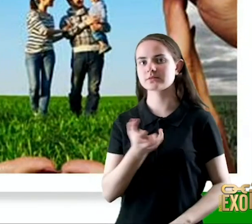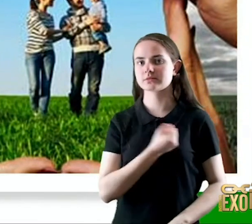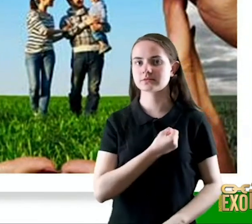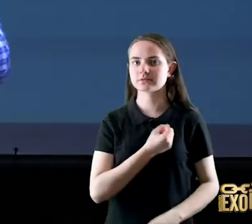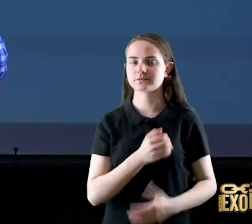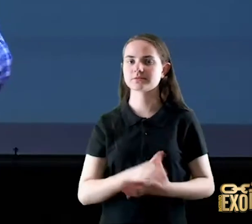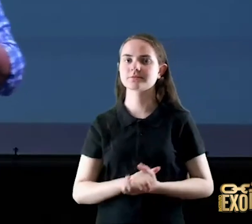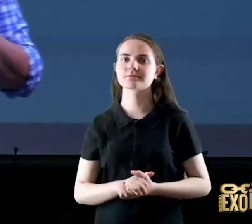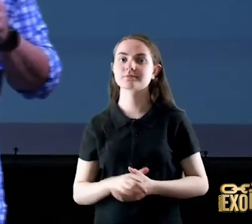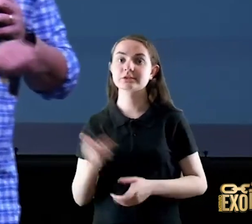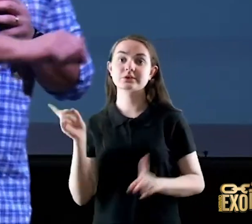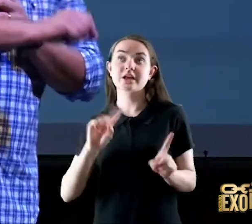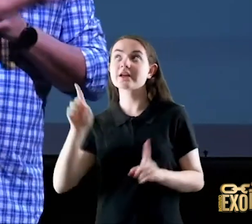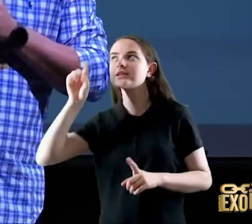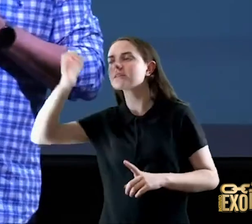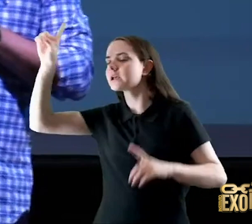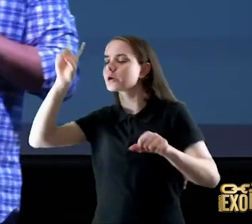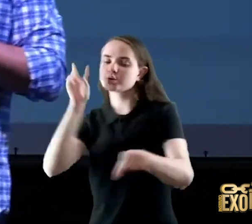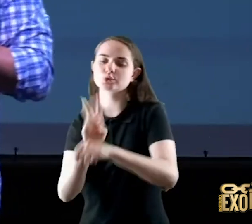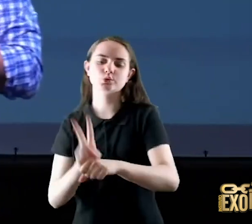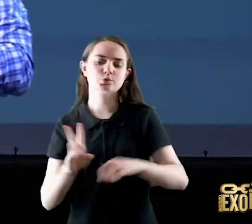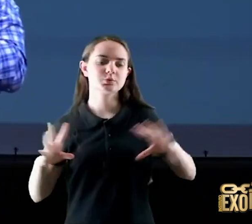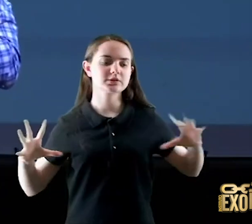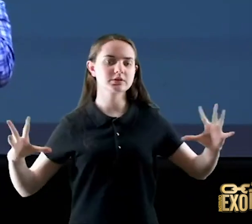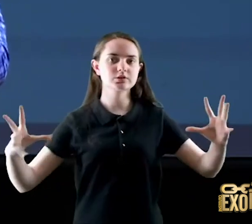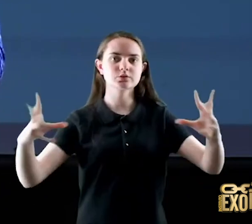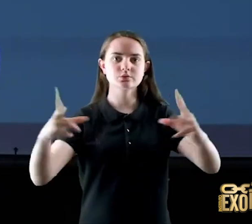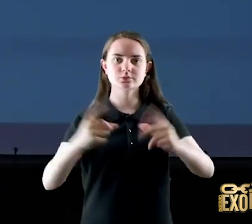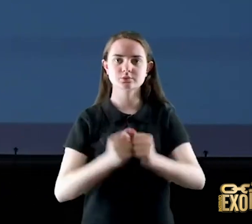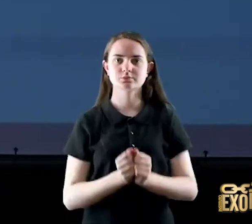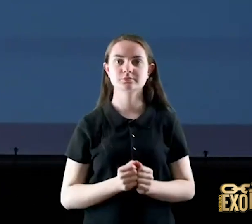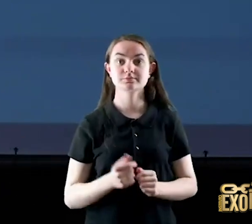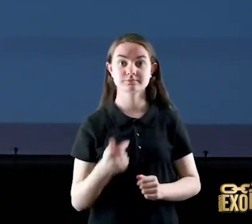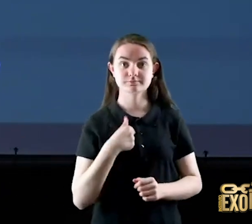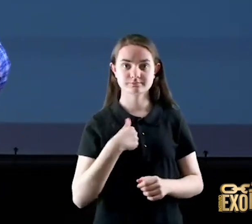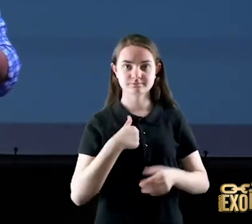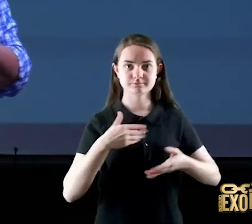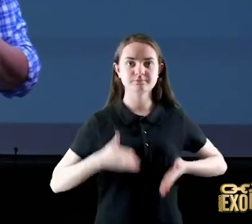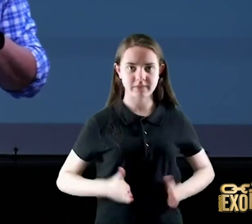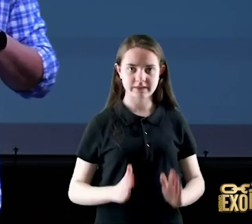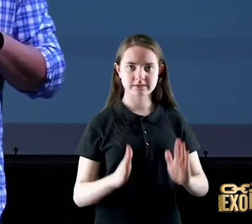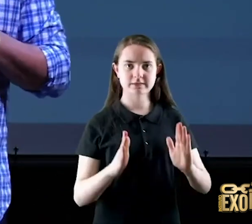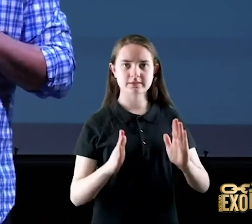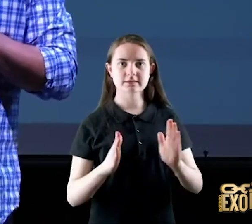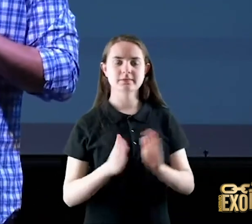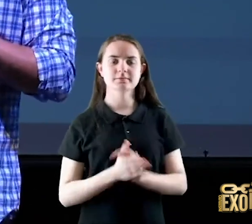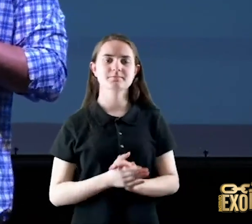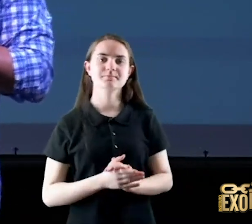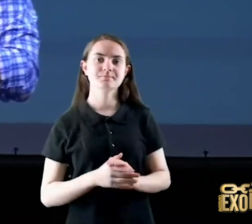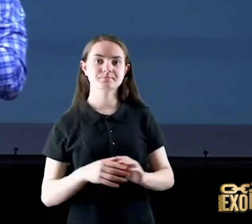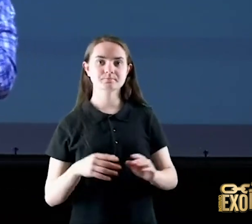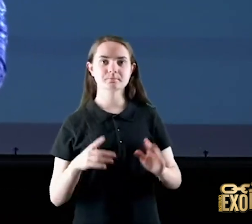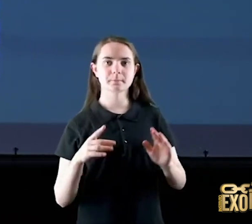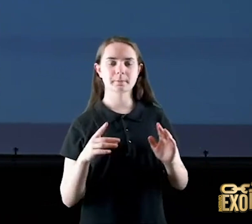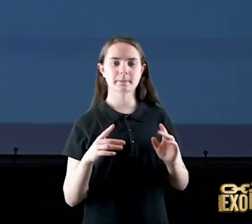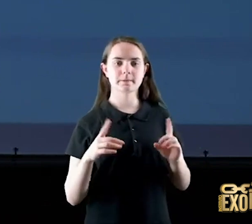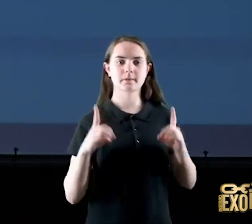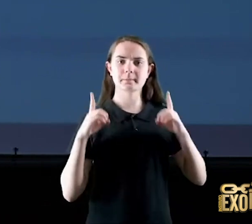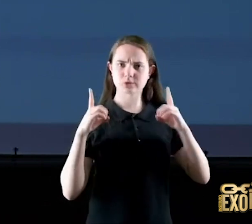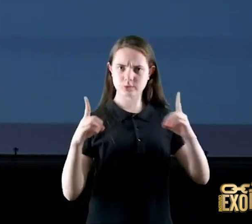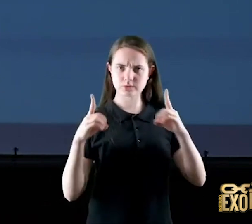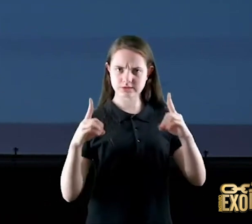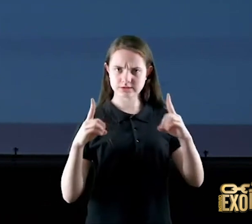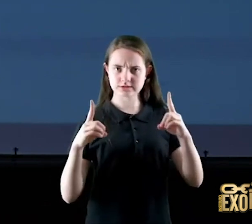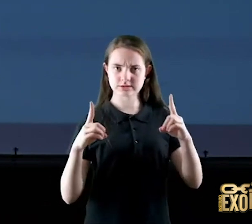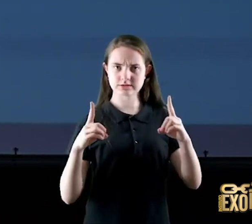não é que Deus protege todo mundo eu nasci crescendo na doutrina uma doutrina pagã